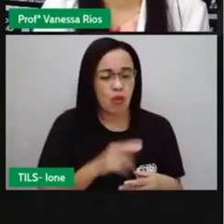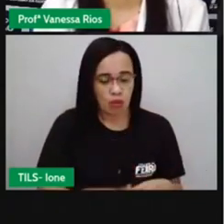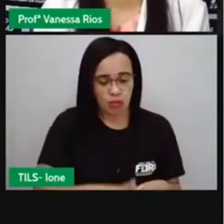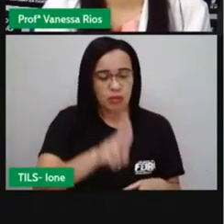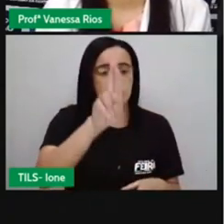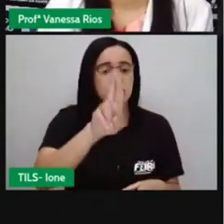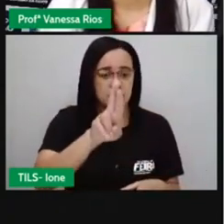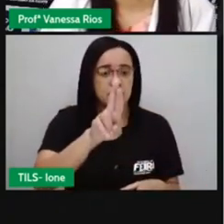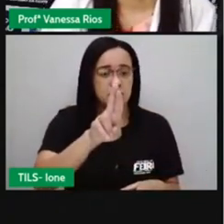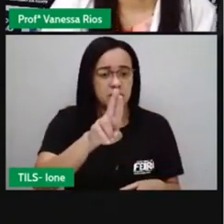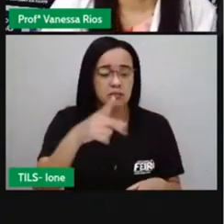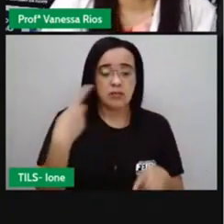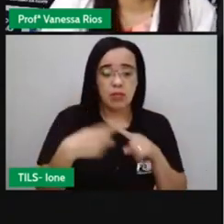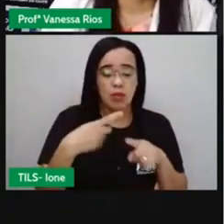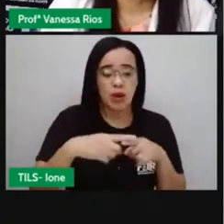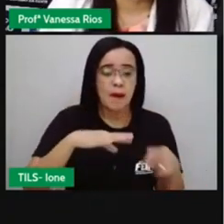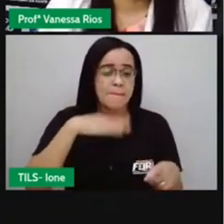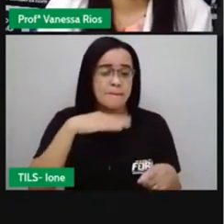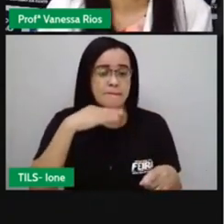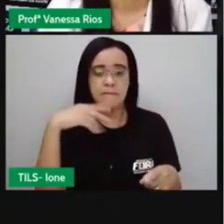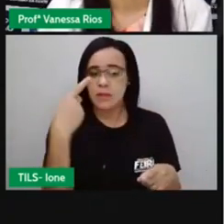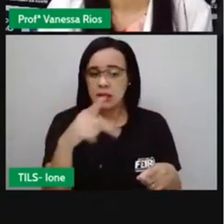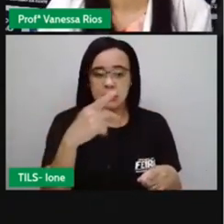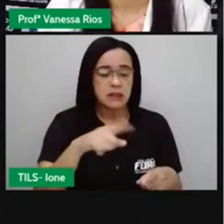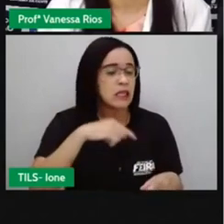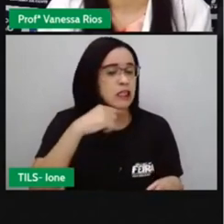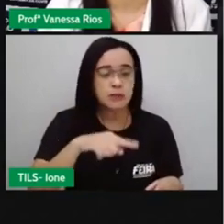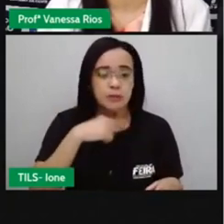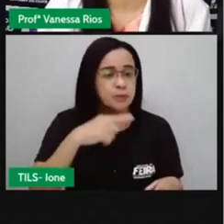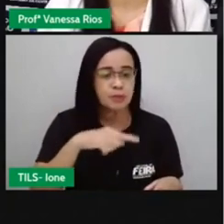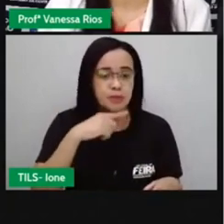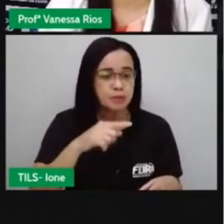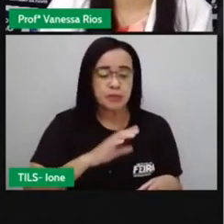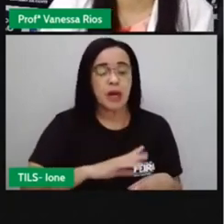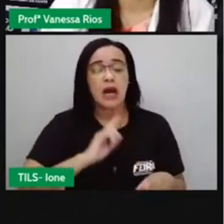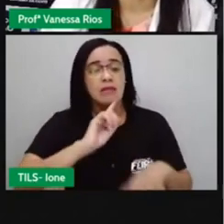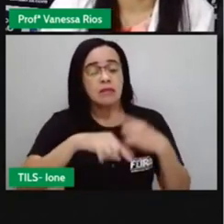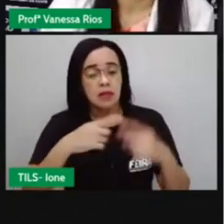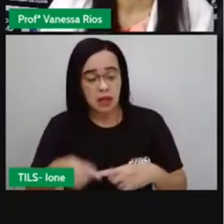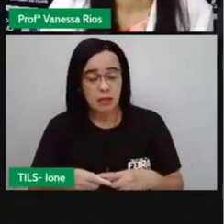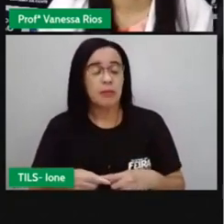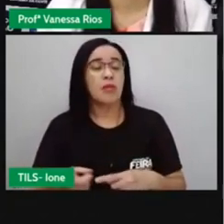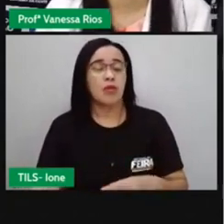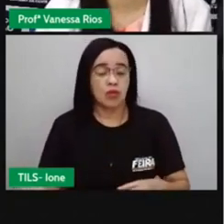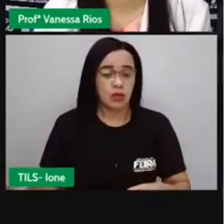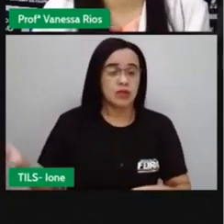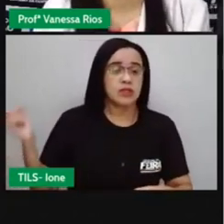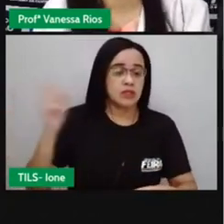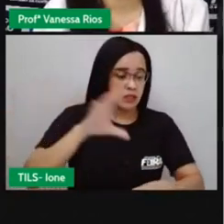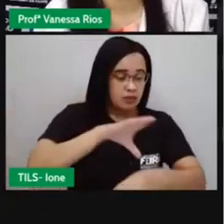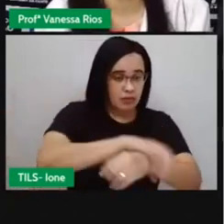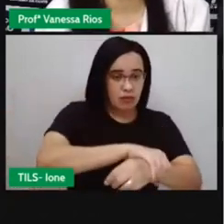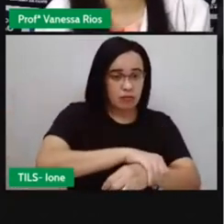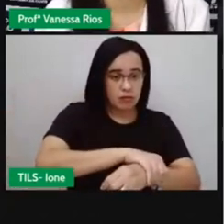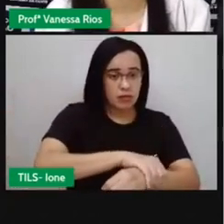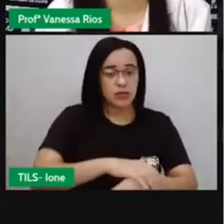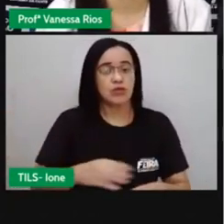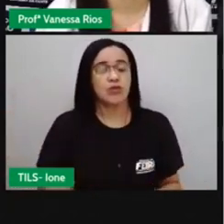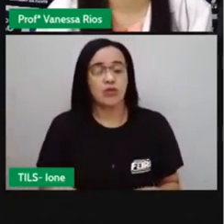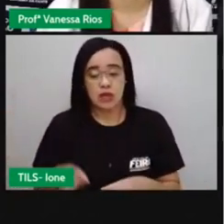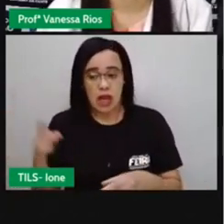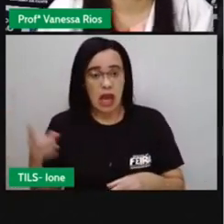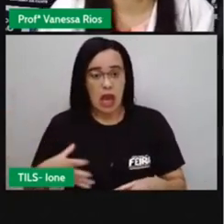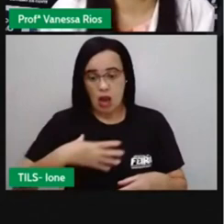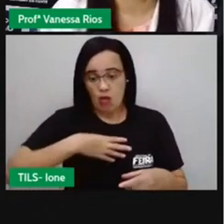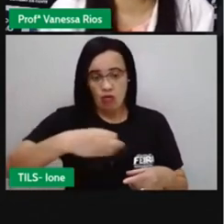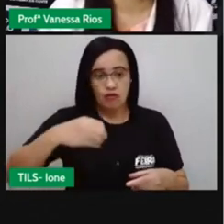Brasil, deixa o cargo aí para seu filho, que também, quando sai, deixa para o seu filho. E assim funciona o sistema de governo